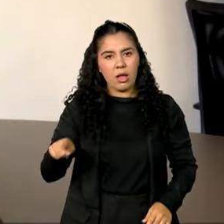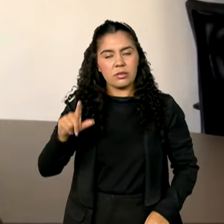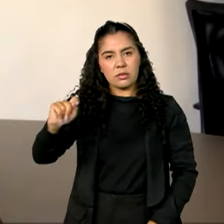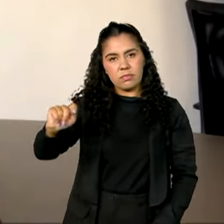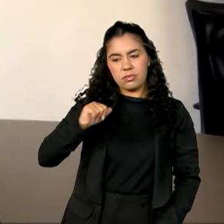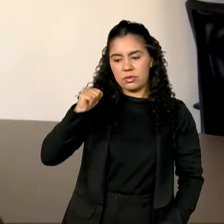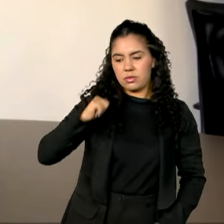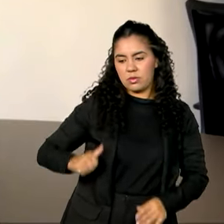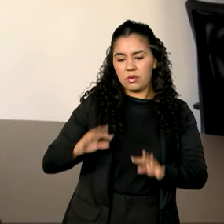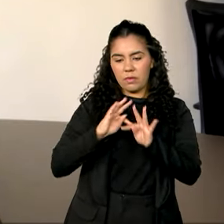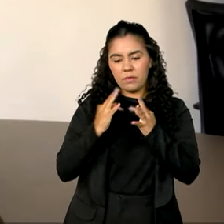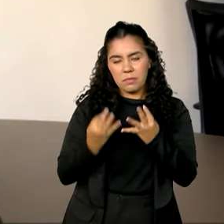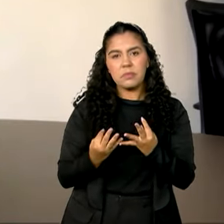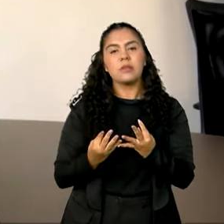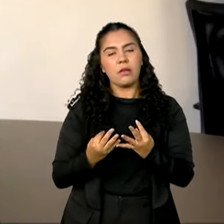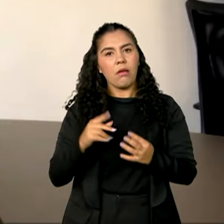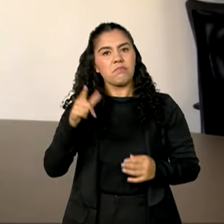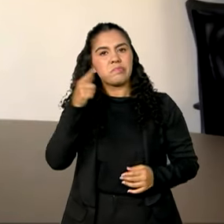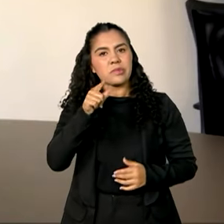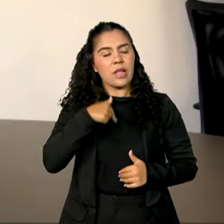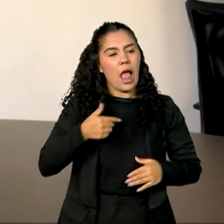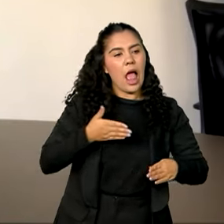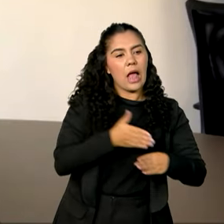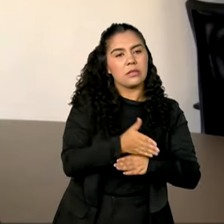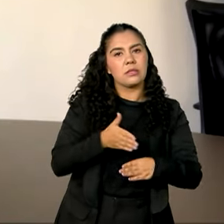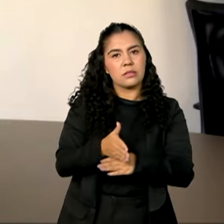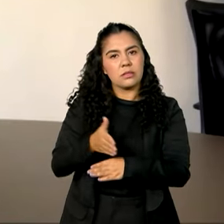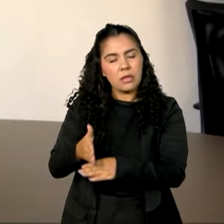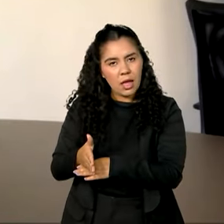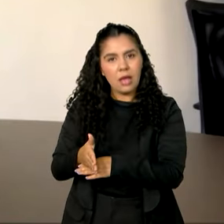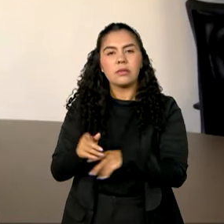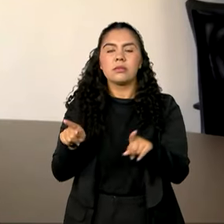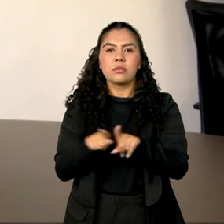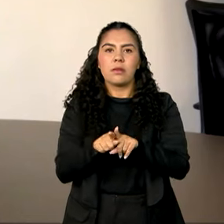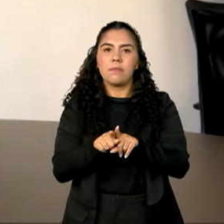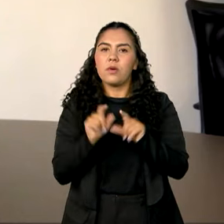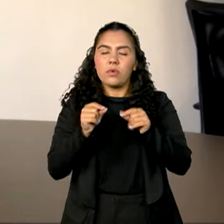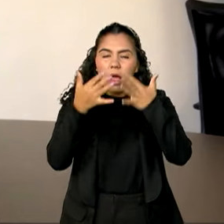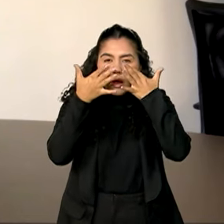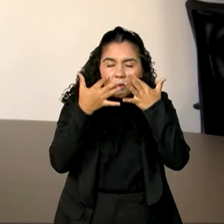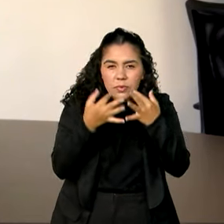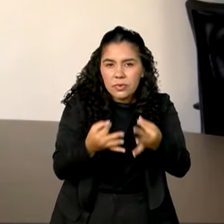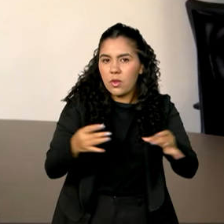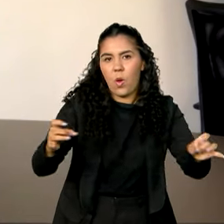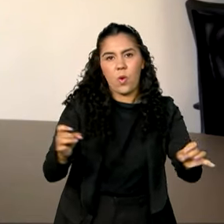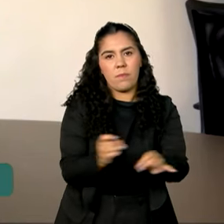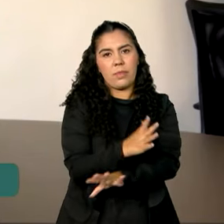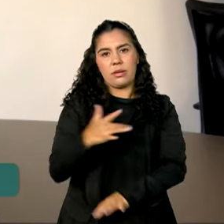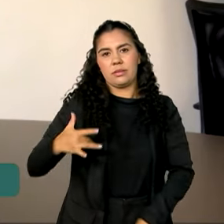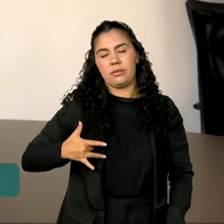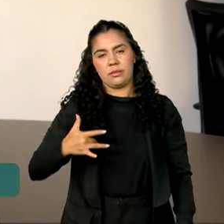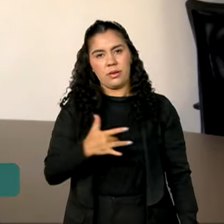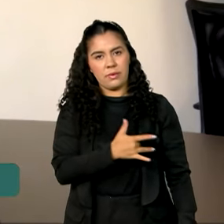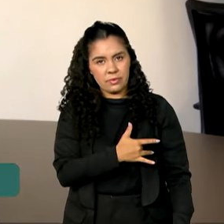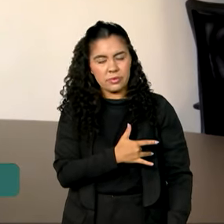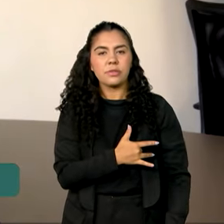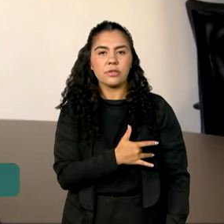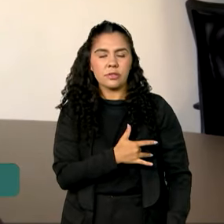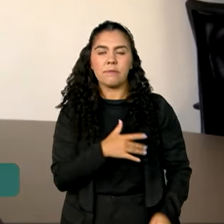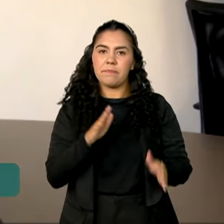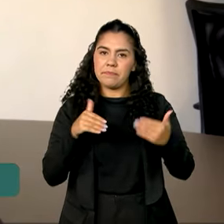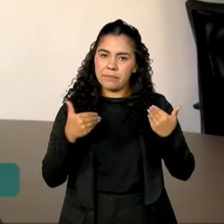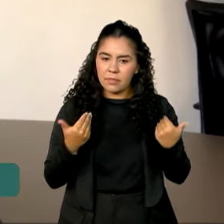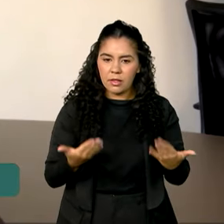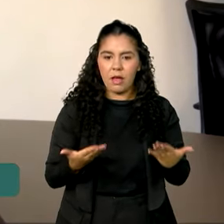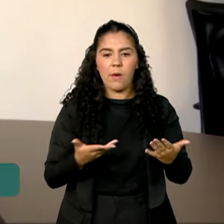serviço de saúde e principalmente estão tendo a garantia de um cuidado integral nos serviços de saúde. Então, essa